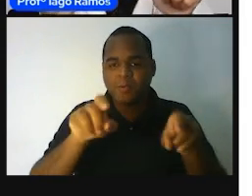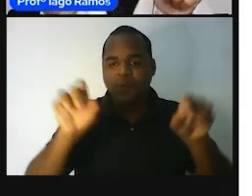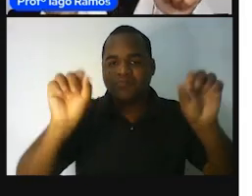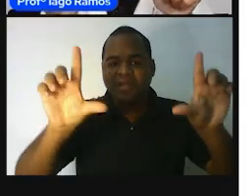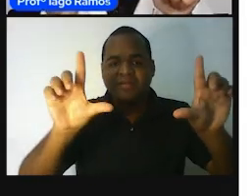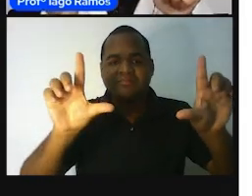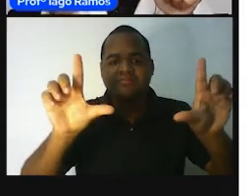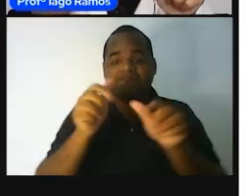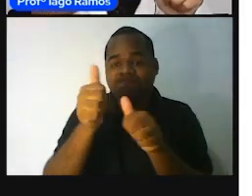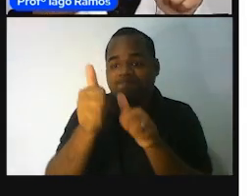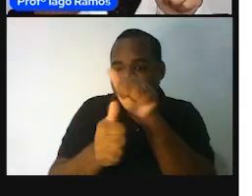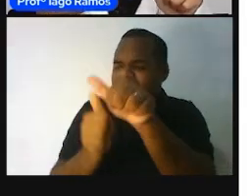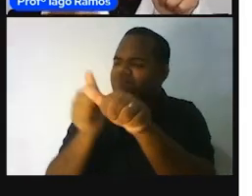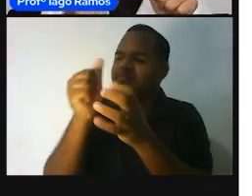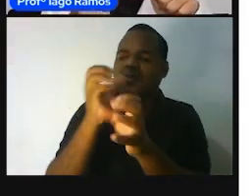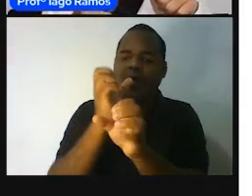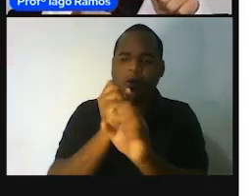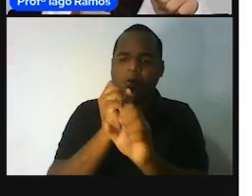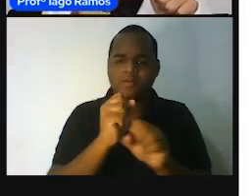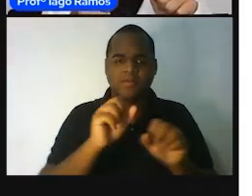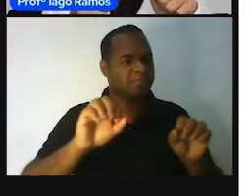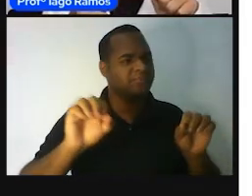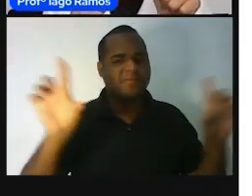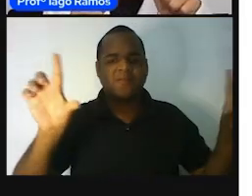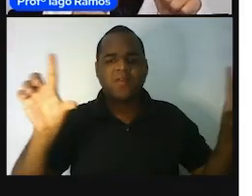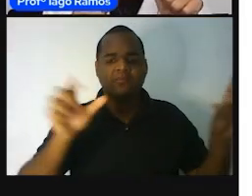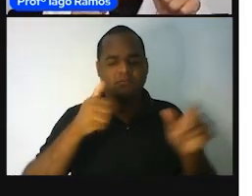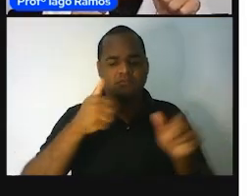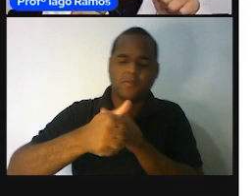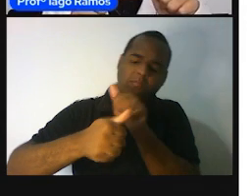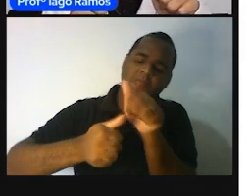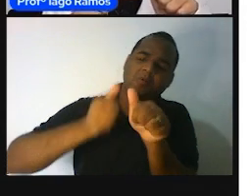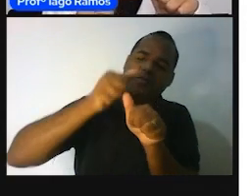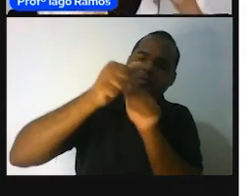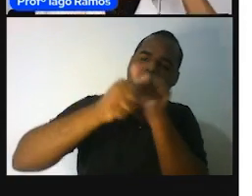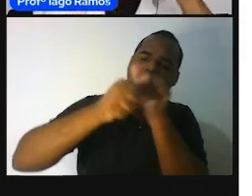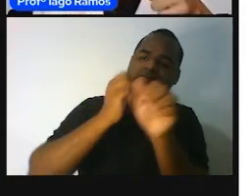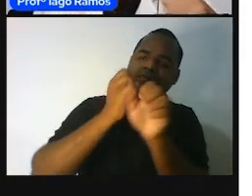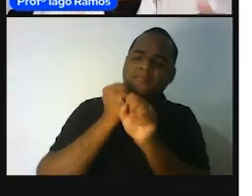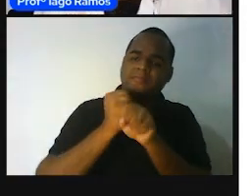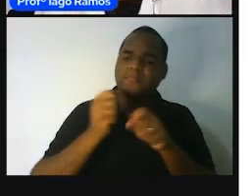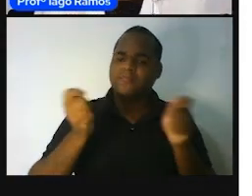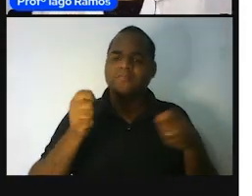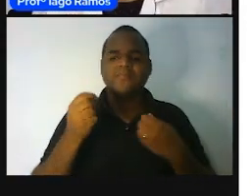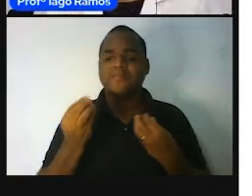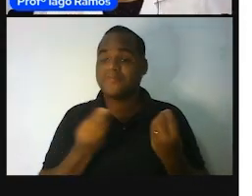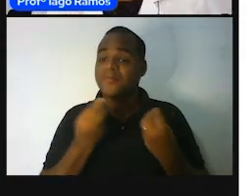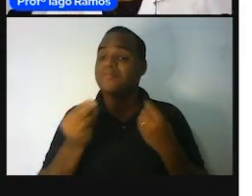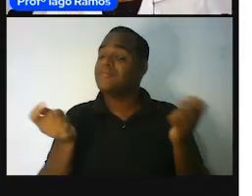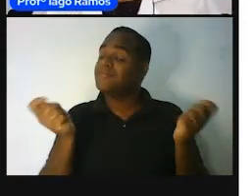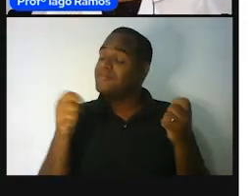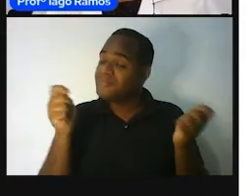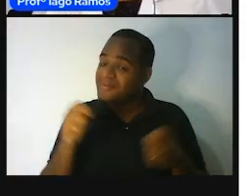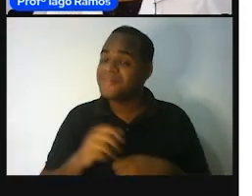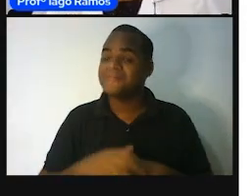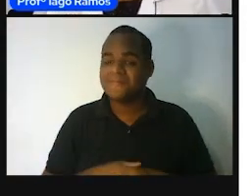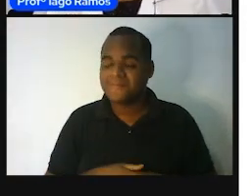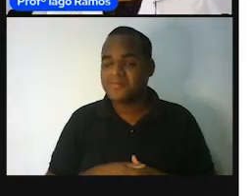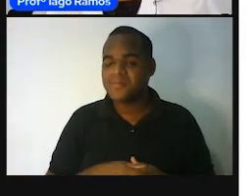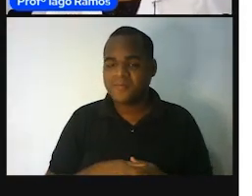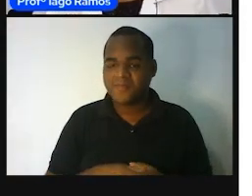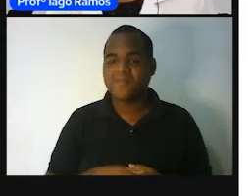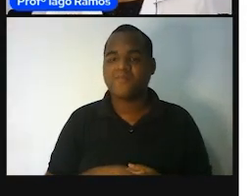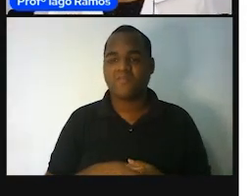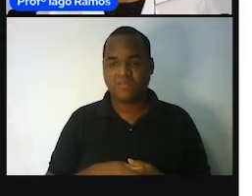quer dizer, professor, que o meu polegar pode ser dividido em um instrumento dividido? Pode sim. Outro que a